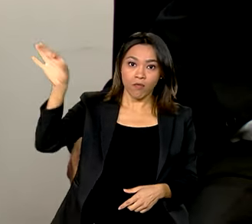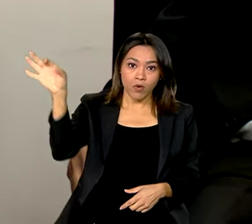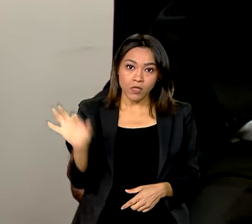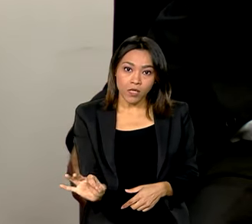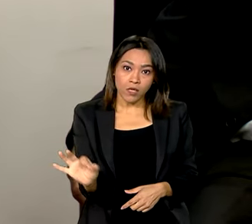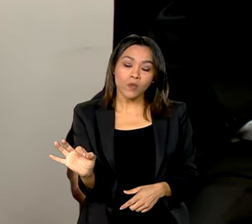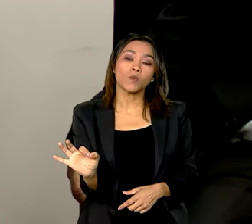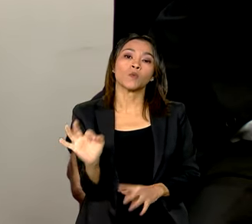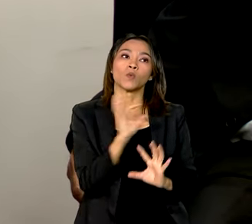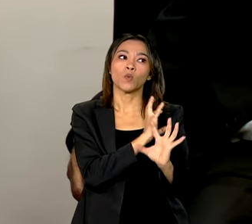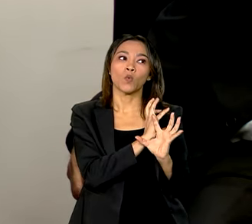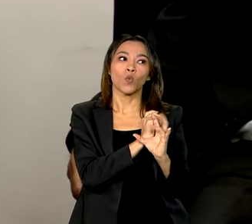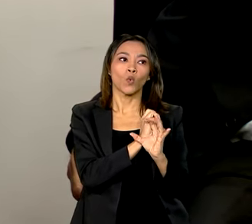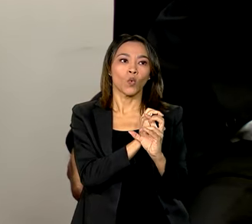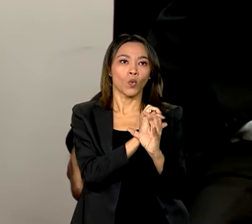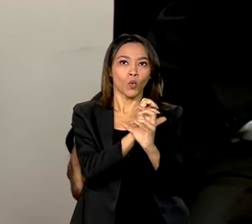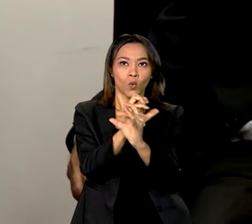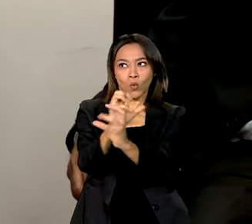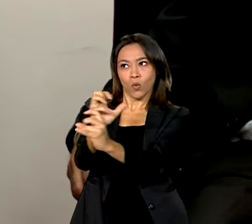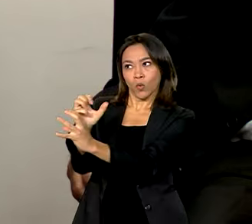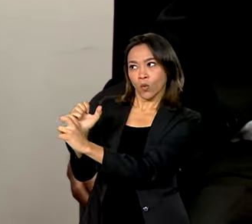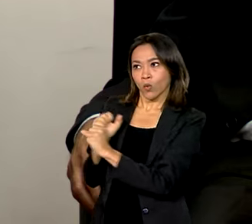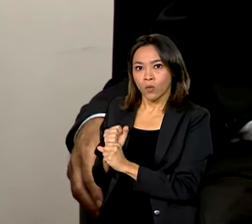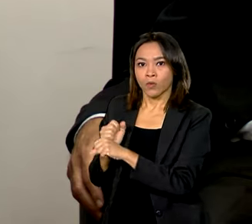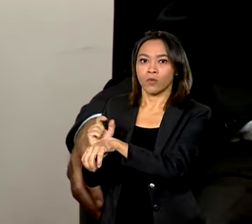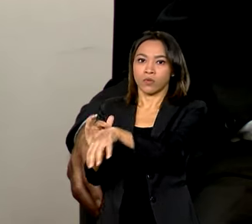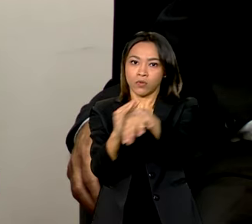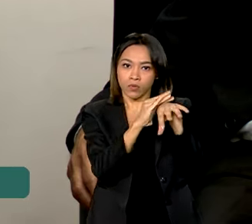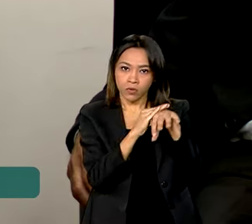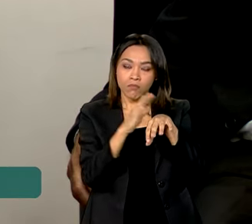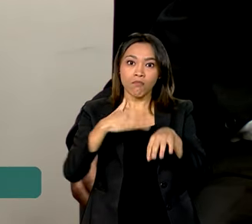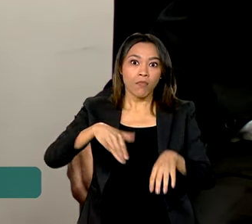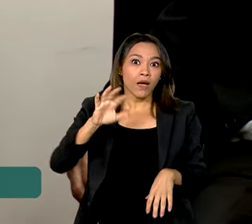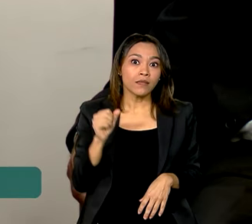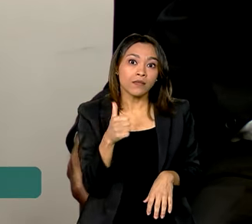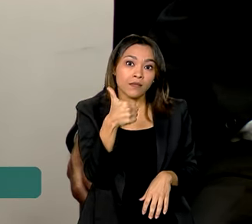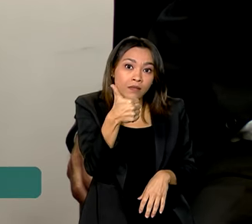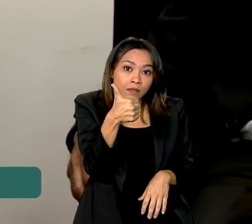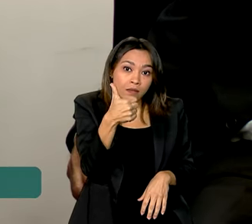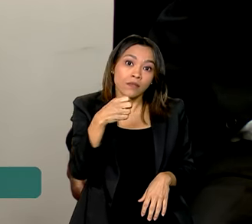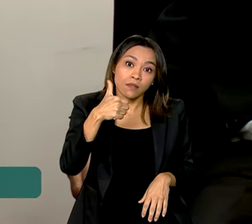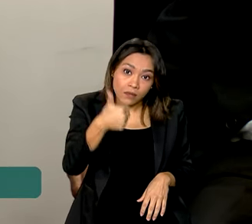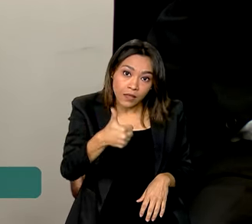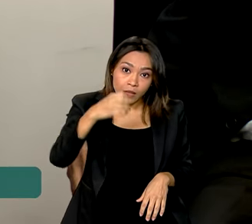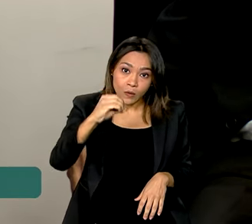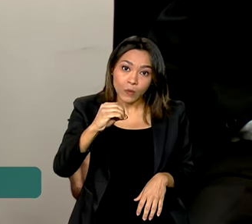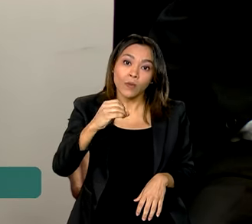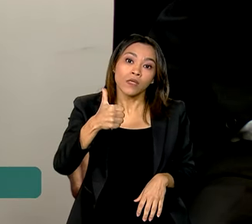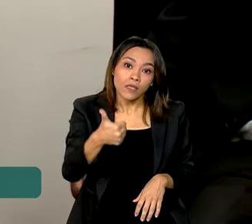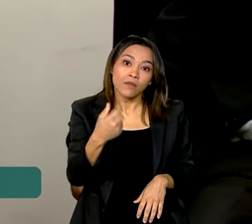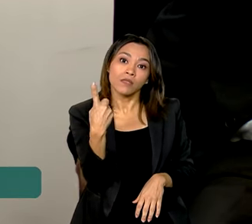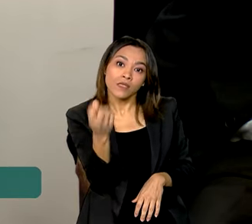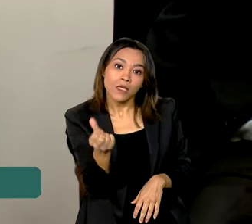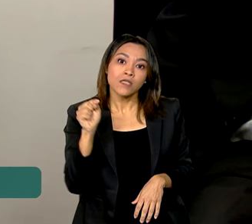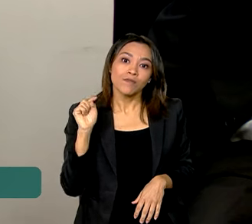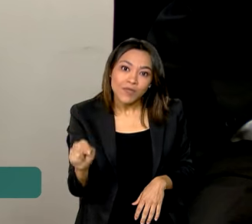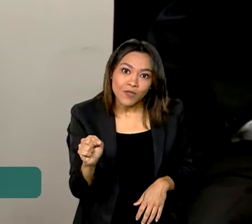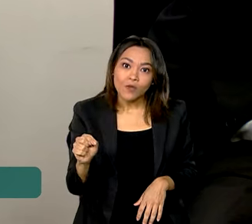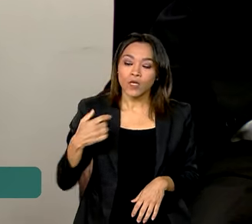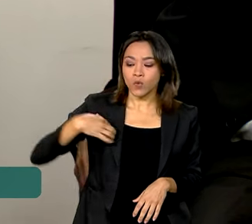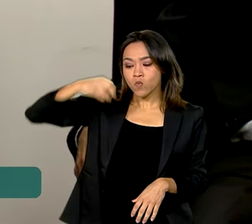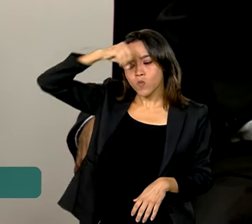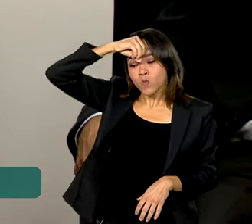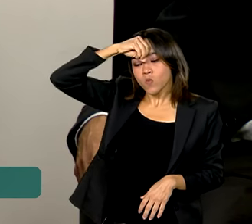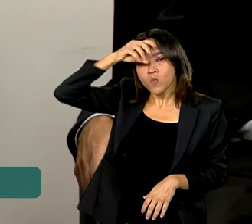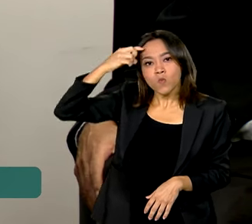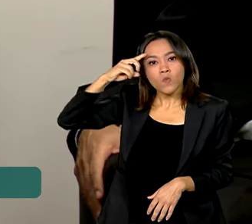todos os acidentes e adoecimentos. São quase 116 mil acidentes e doenças que deixaram de ser conhecidas